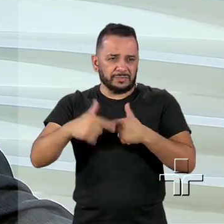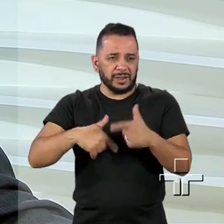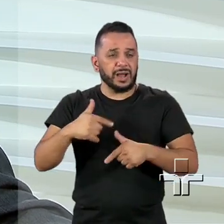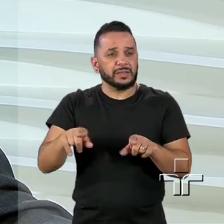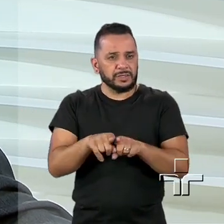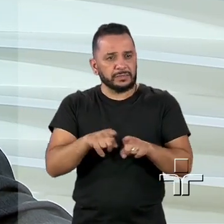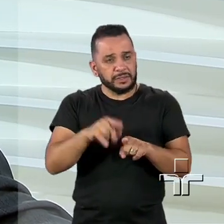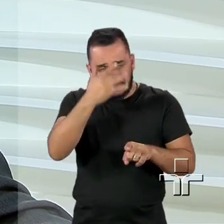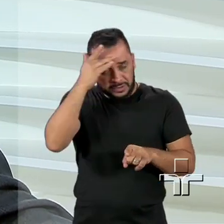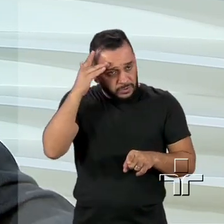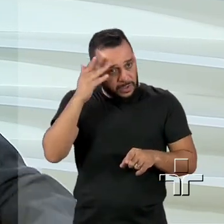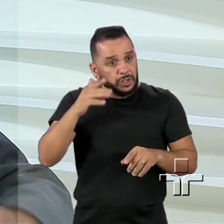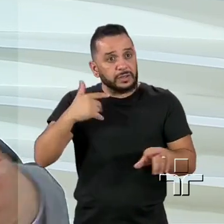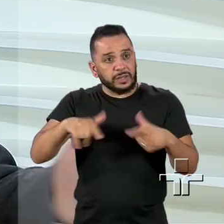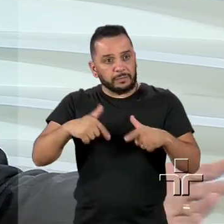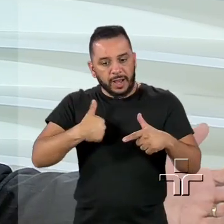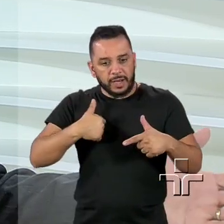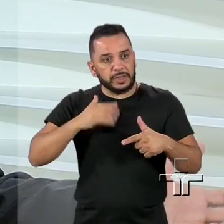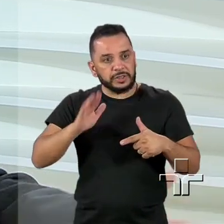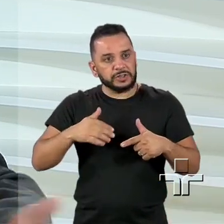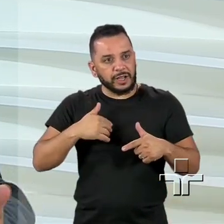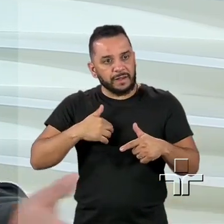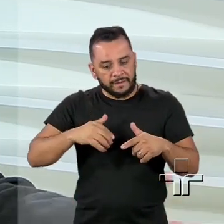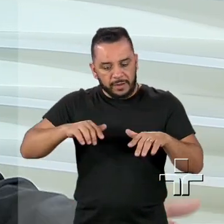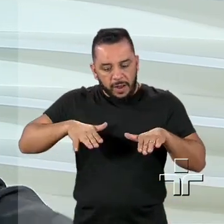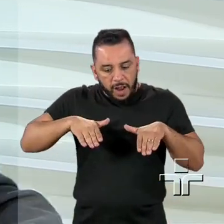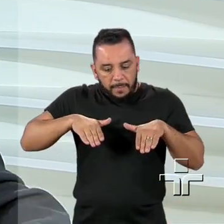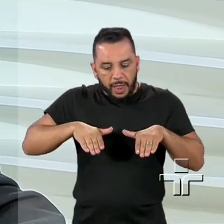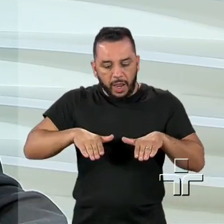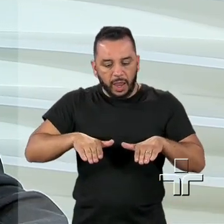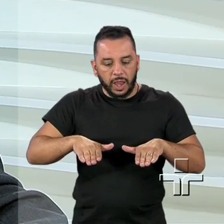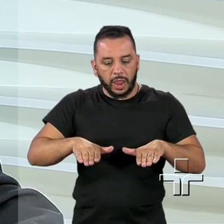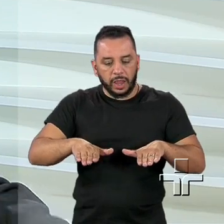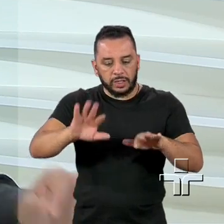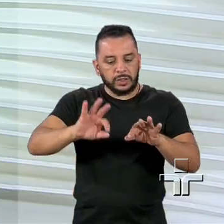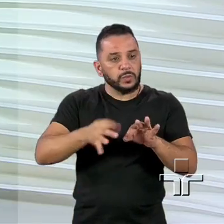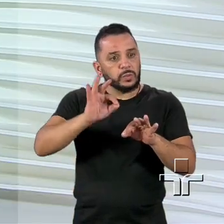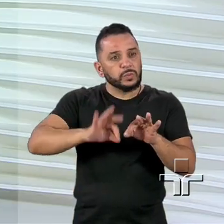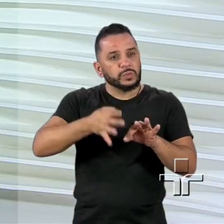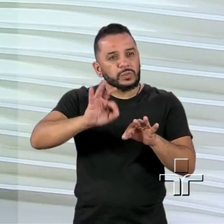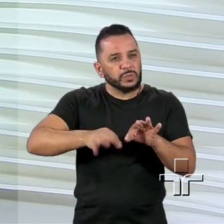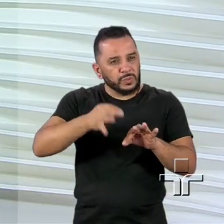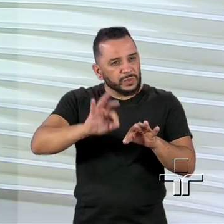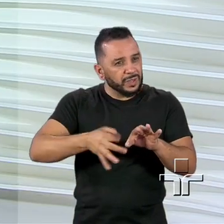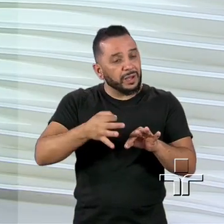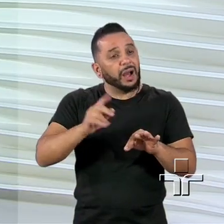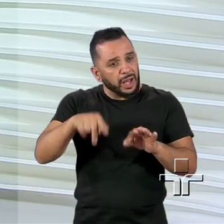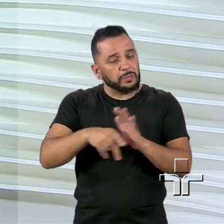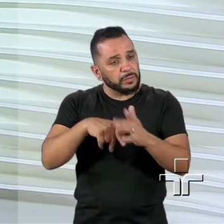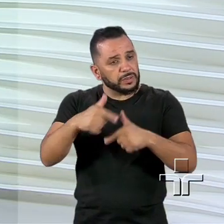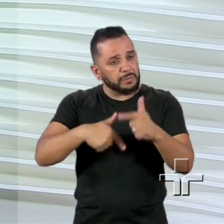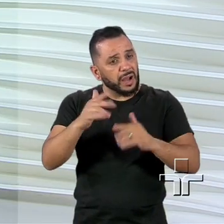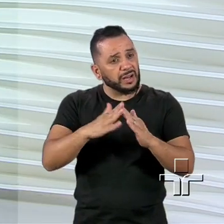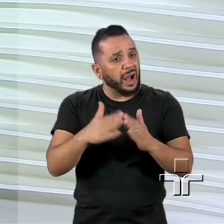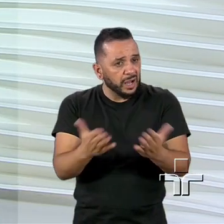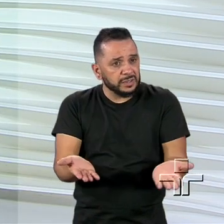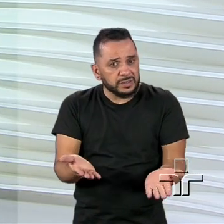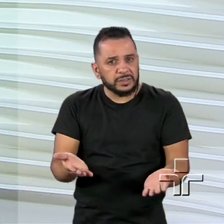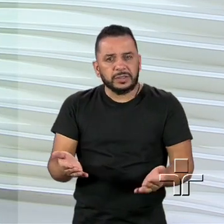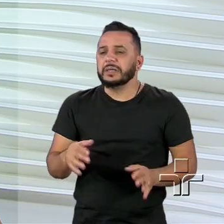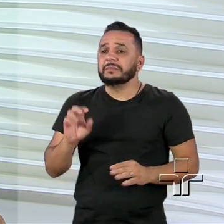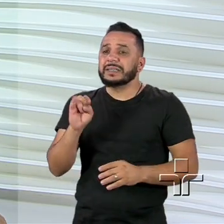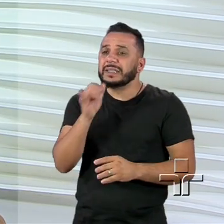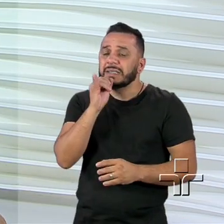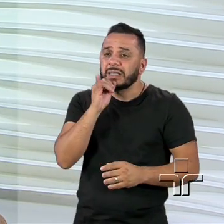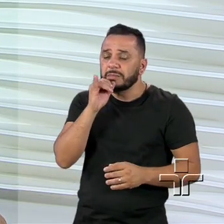costura de trabalhos em casa, desde a década de 90... Isso não é uma novidade. Mas se não tem relação